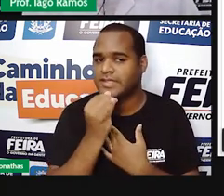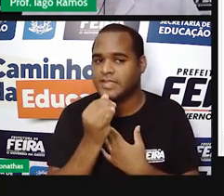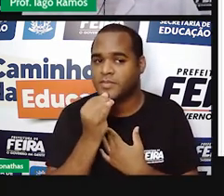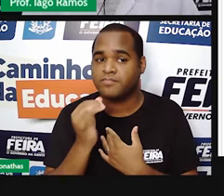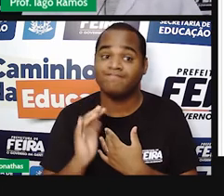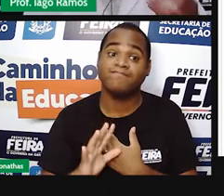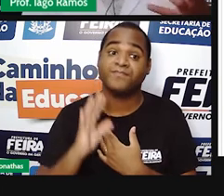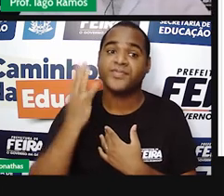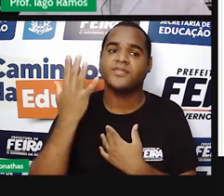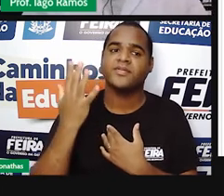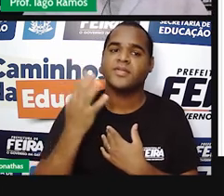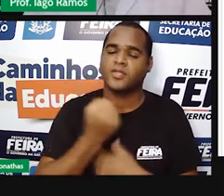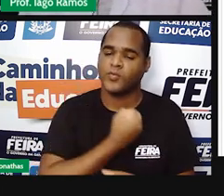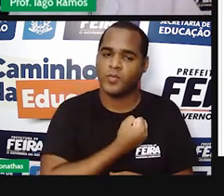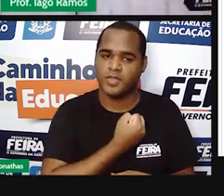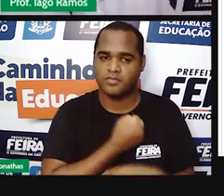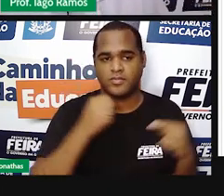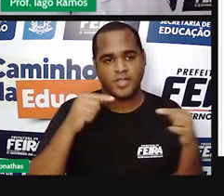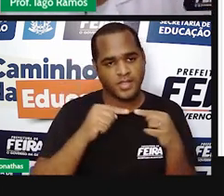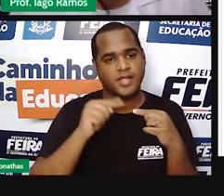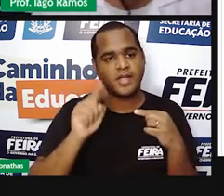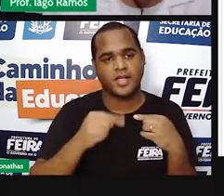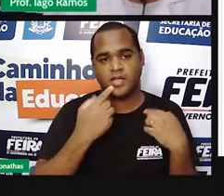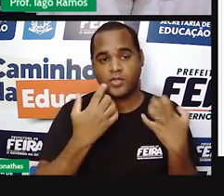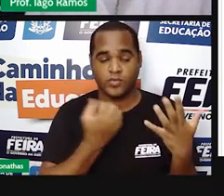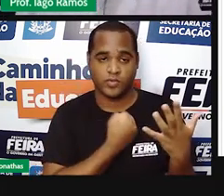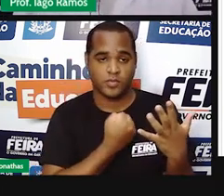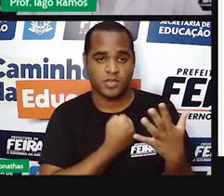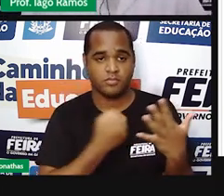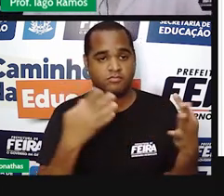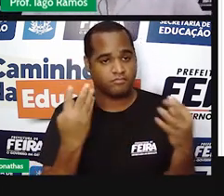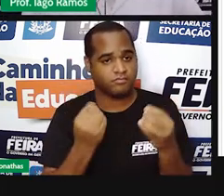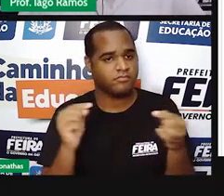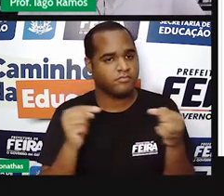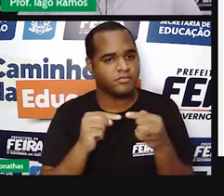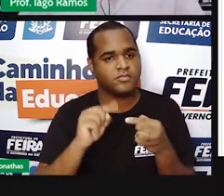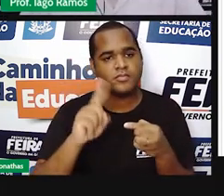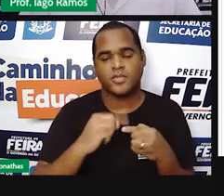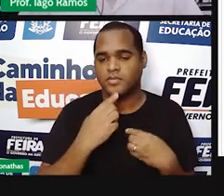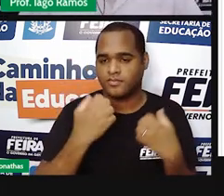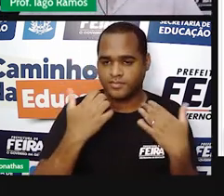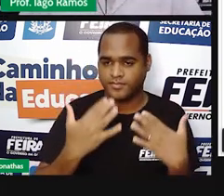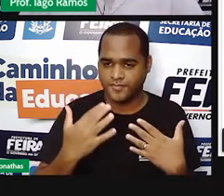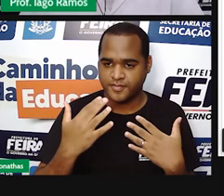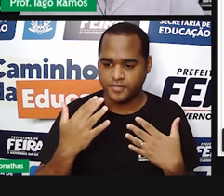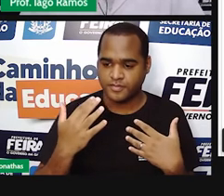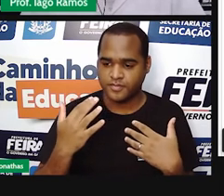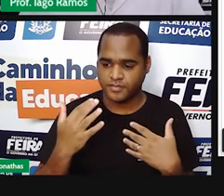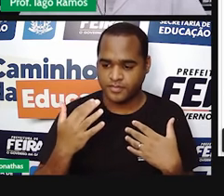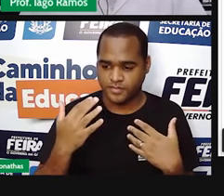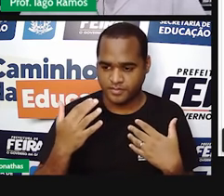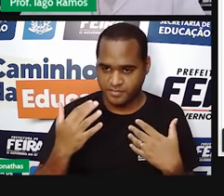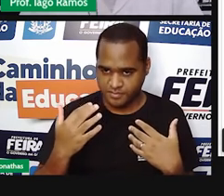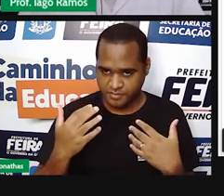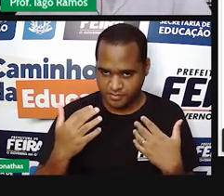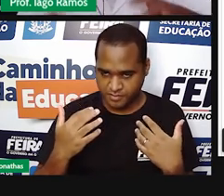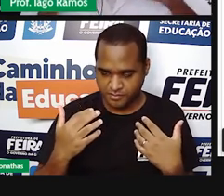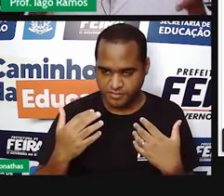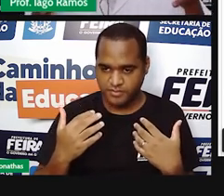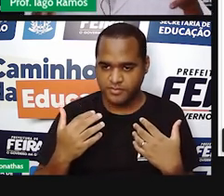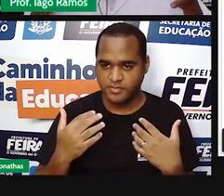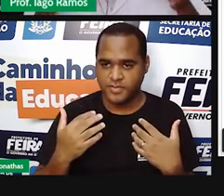se um número inteiro já é uma representação do conjunto dos números reais. Como assim?